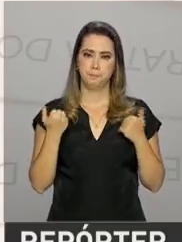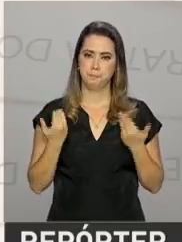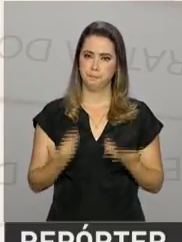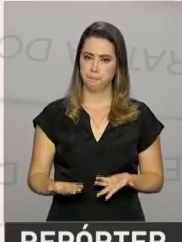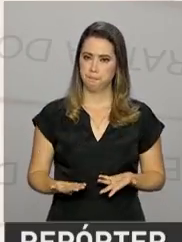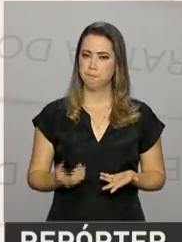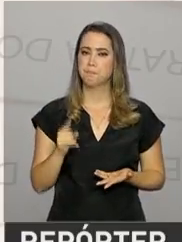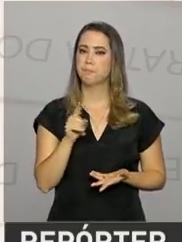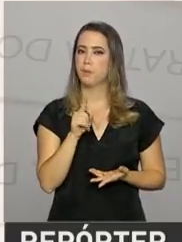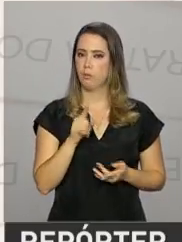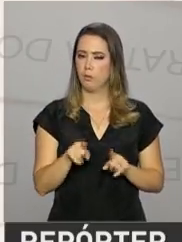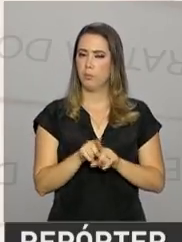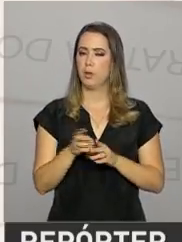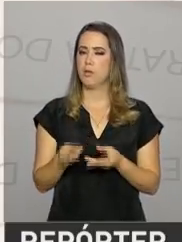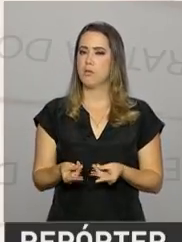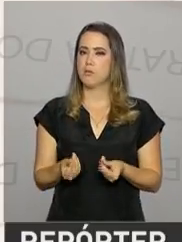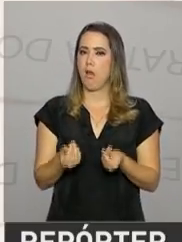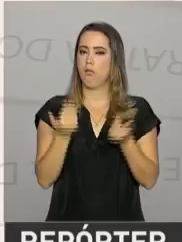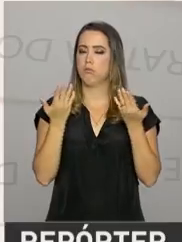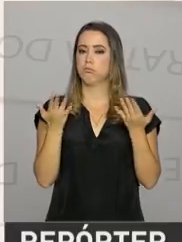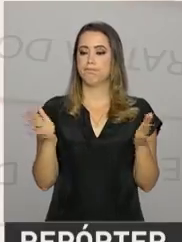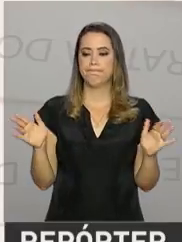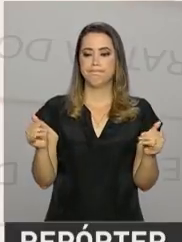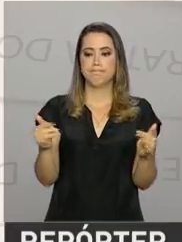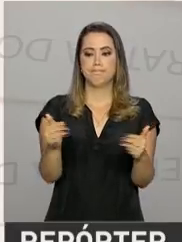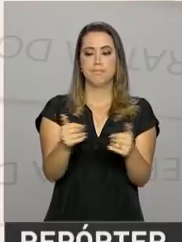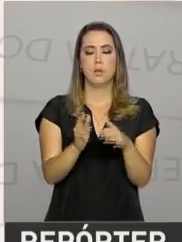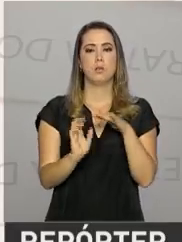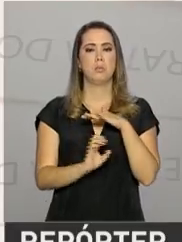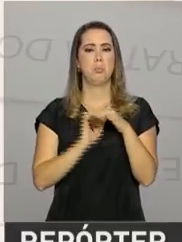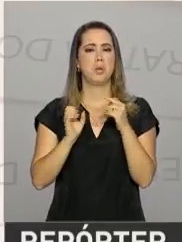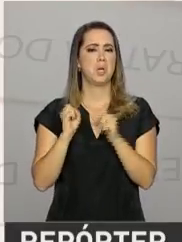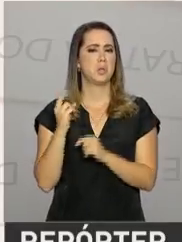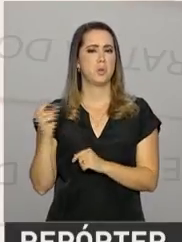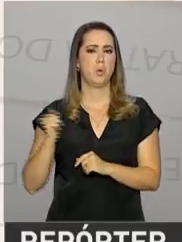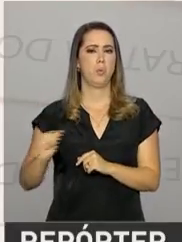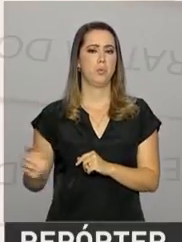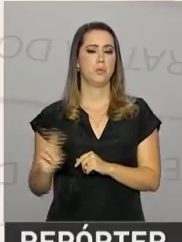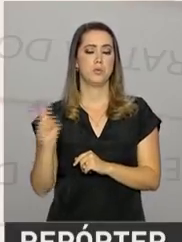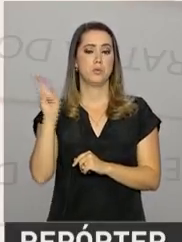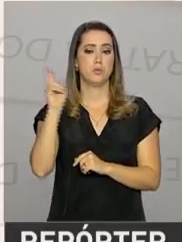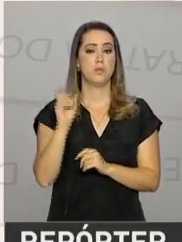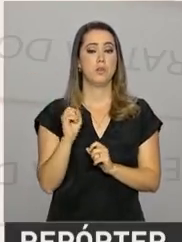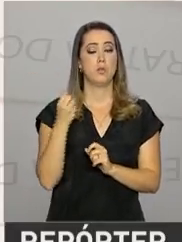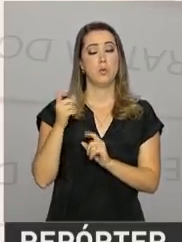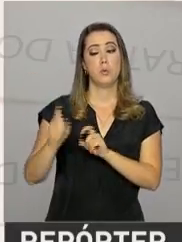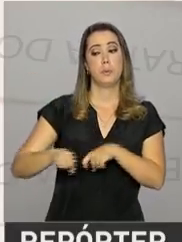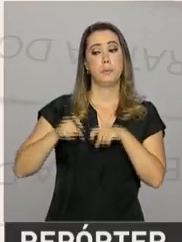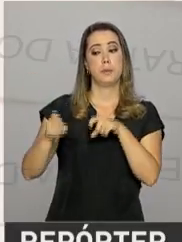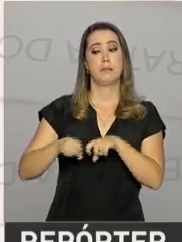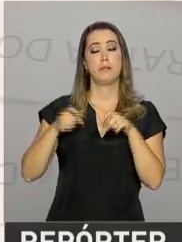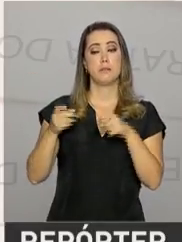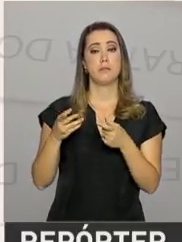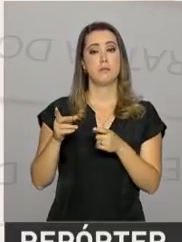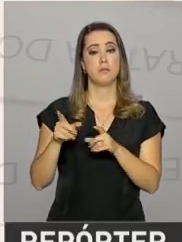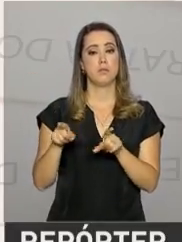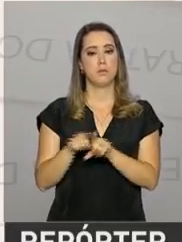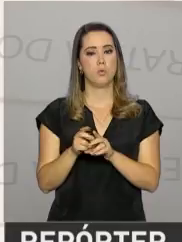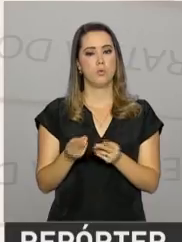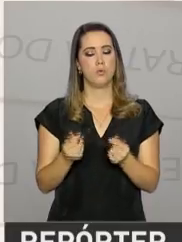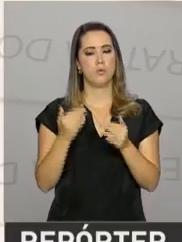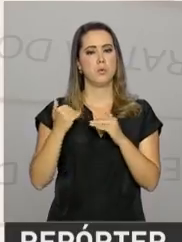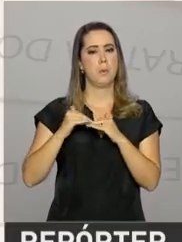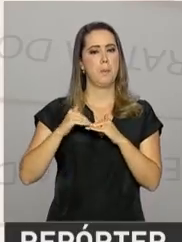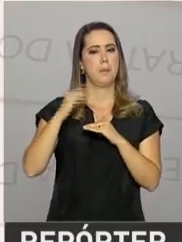Teve ganho de capital e operações em Bolsa de Valores. Produtores rurais com receita bruta anual